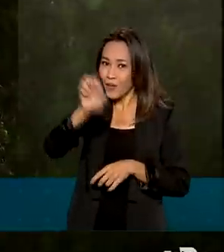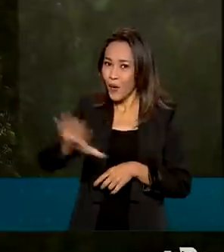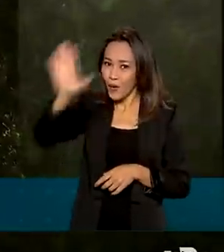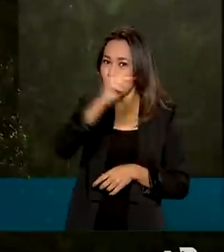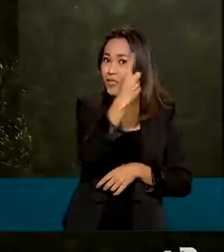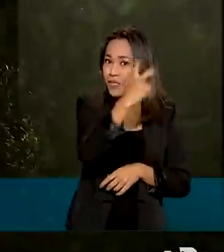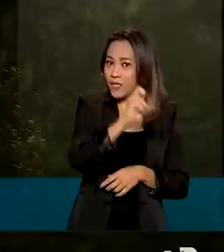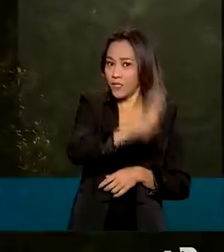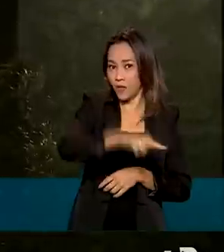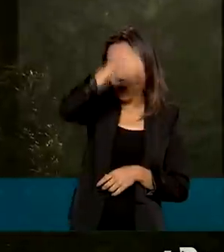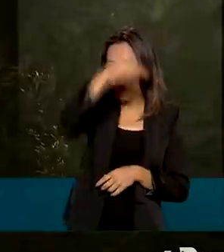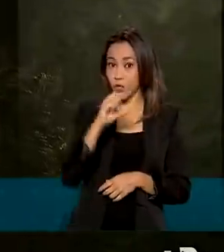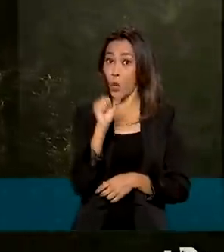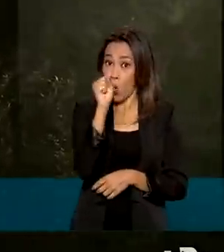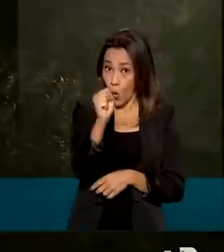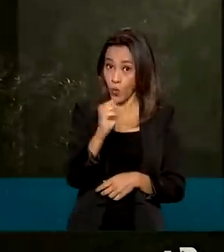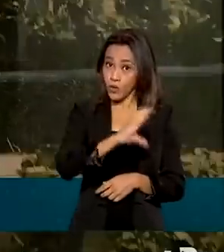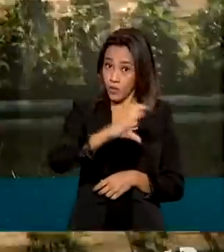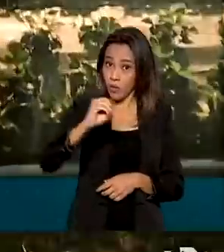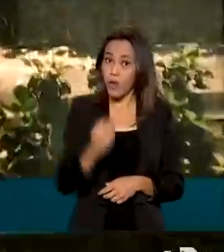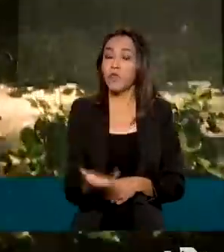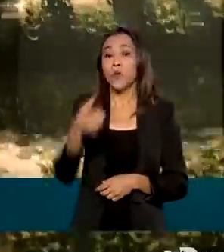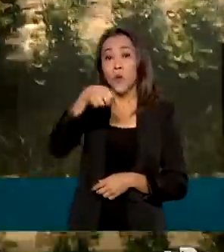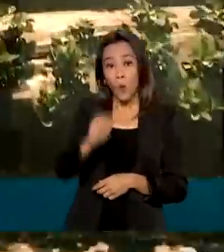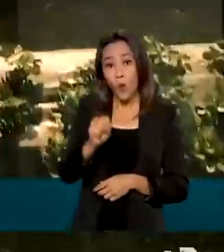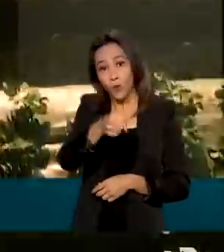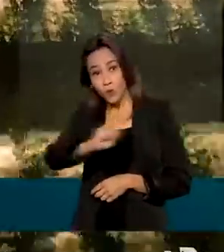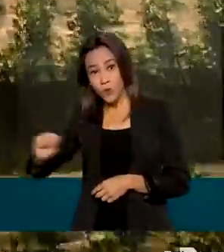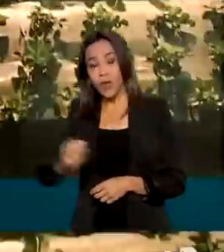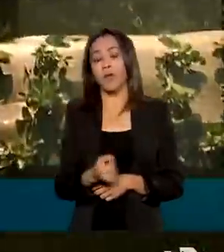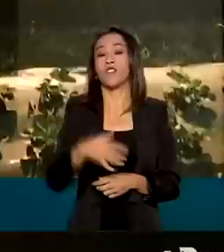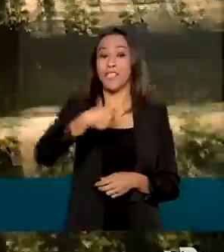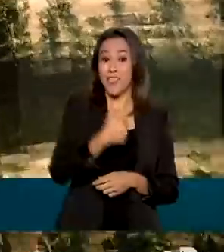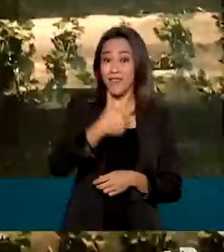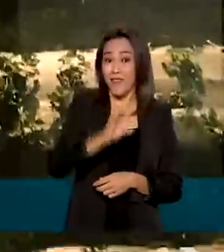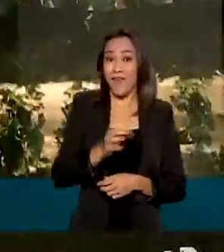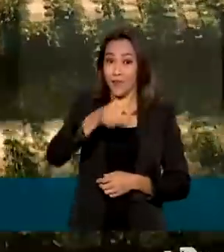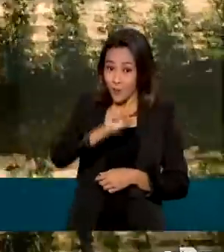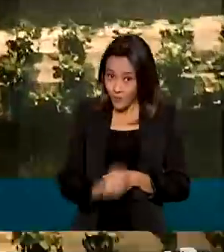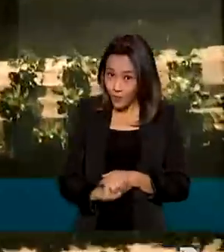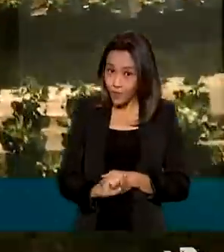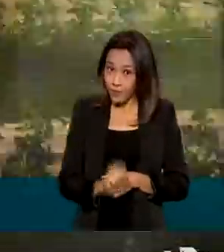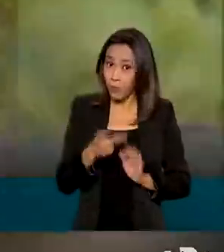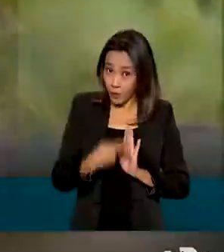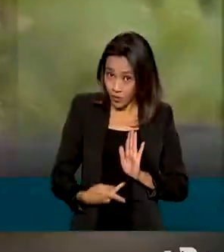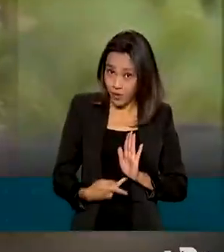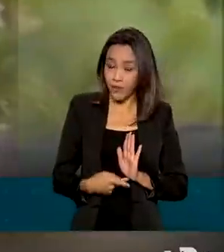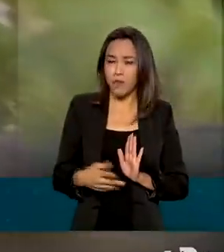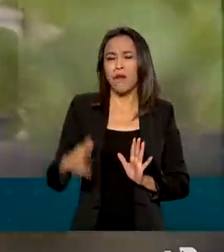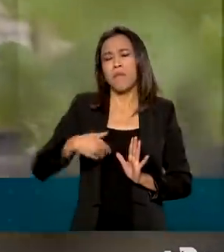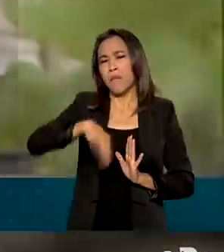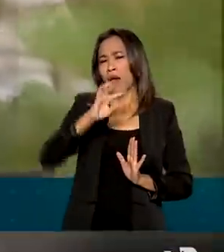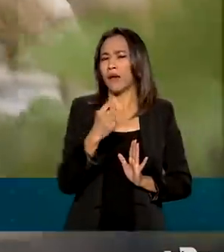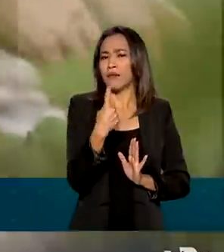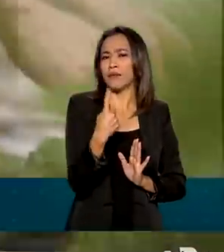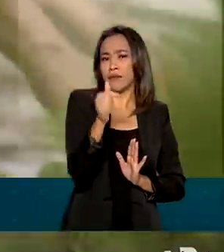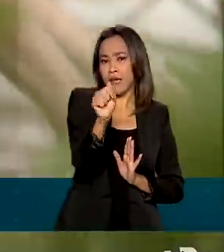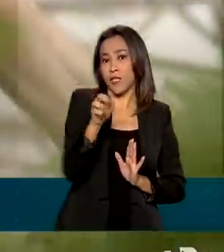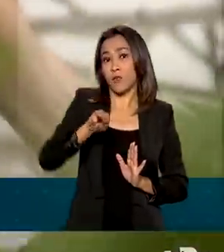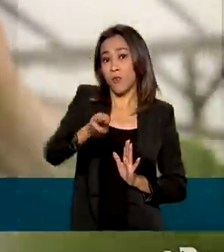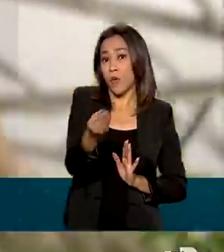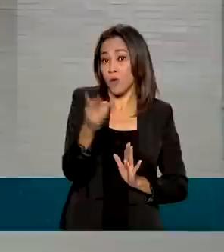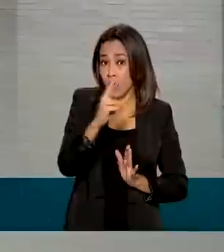Norte, 8 do Centro-Oeste, 8 do Sudeste e 10 da região Sul. Mais de R 17 milhões serão